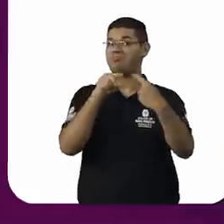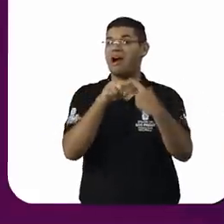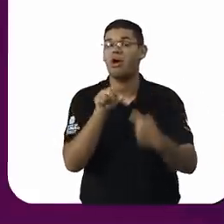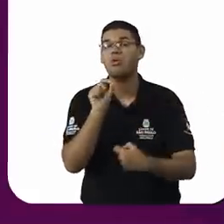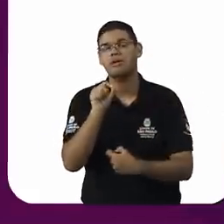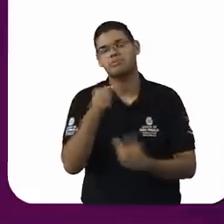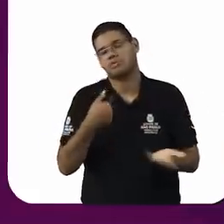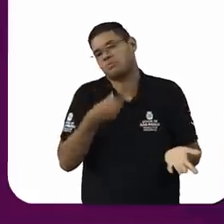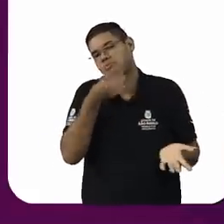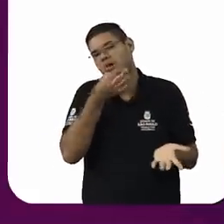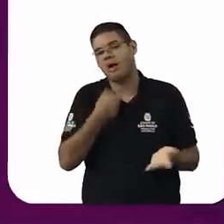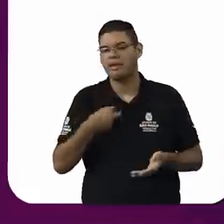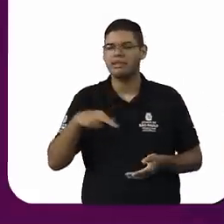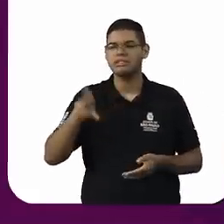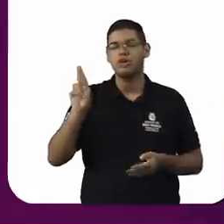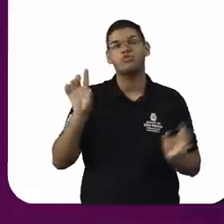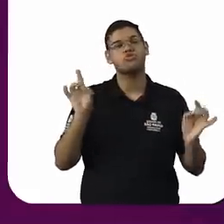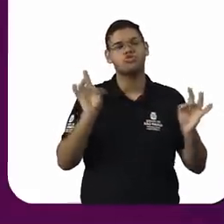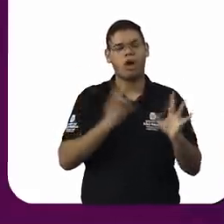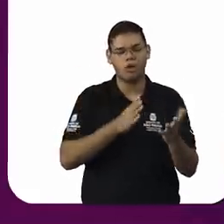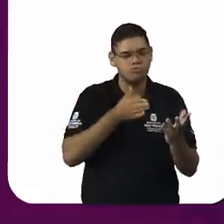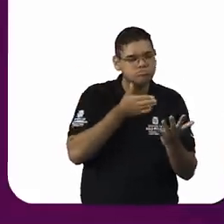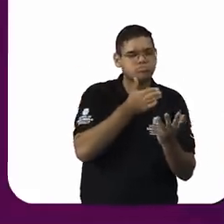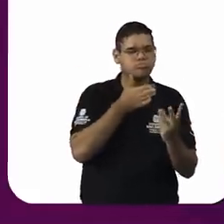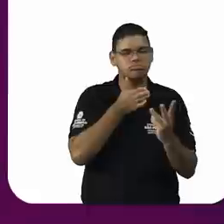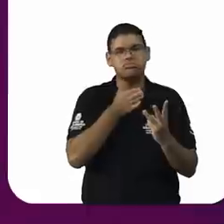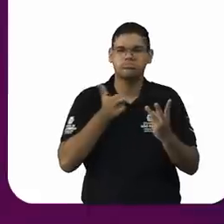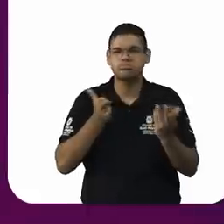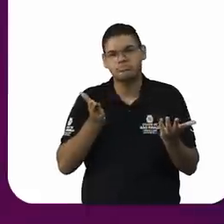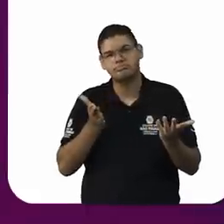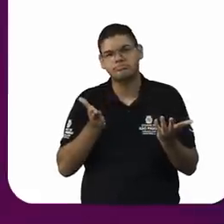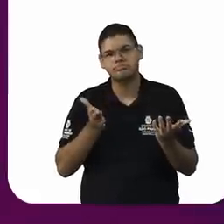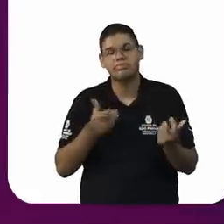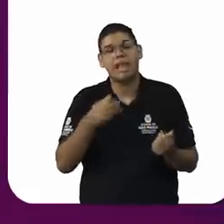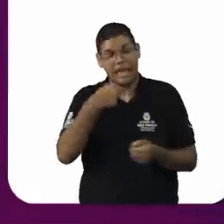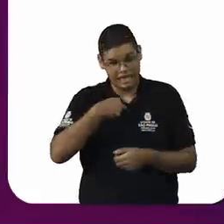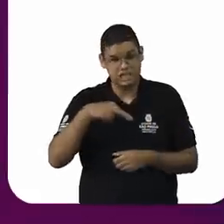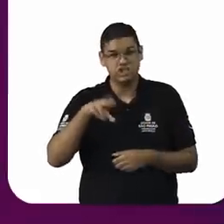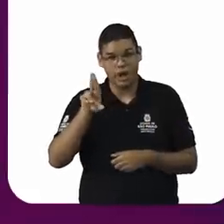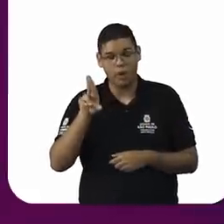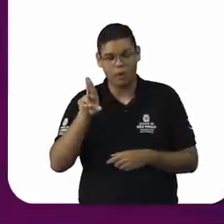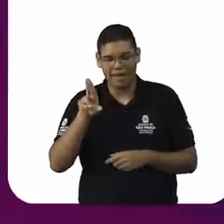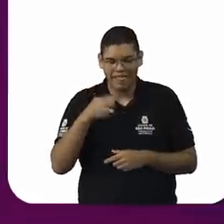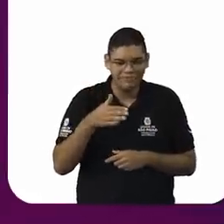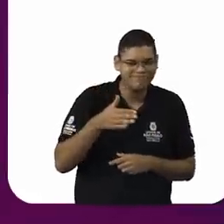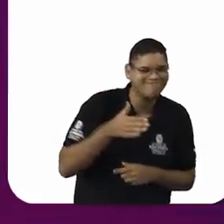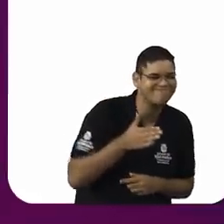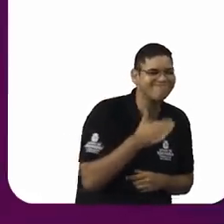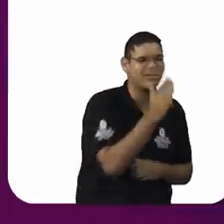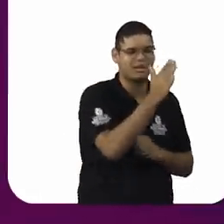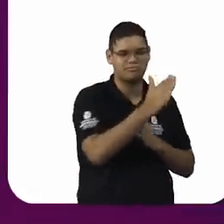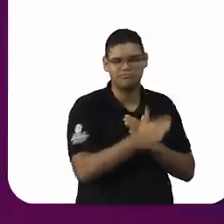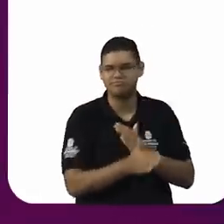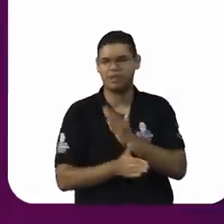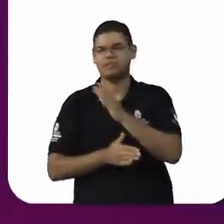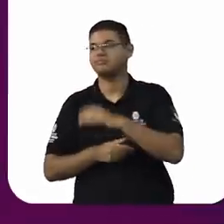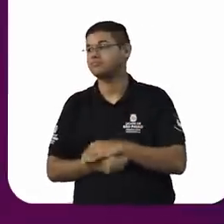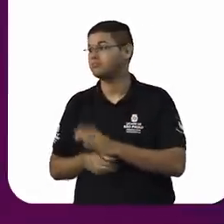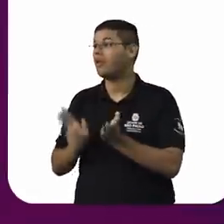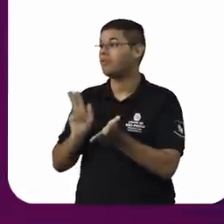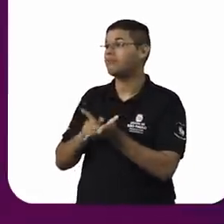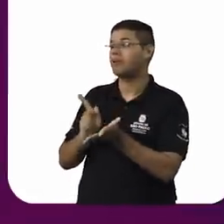a religião se desloca, não é, doutor Edjo? verdade. Ela sai do seu lugar. É verdade, porque você tem no Brasil,